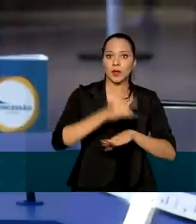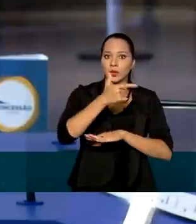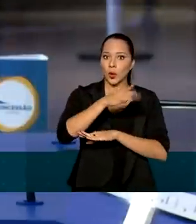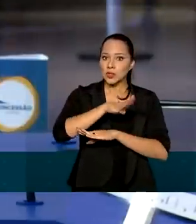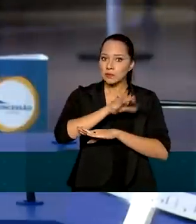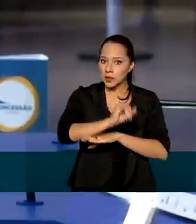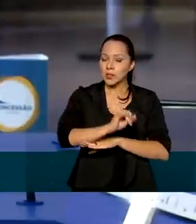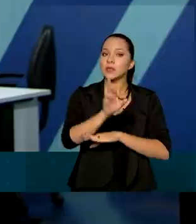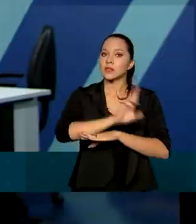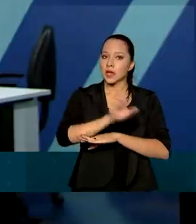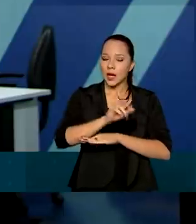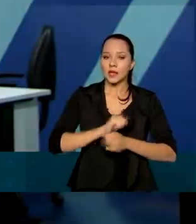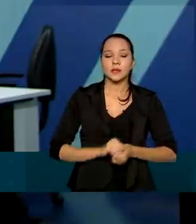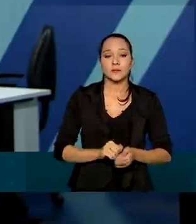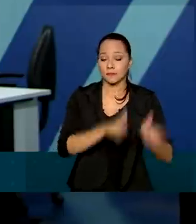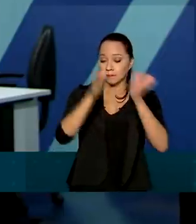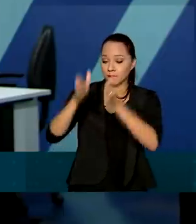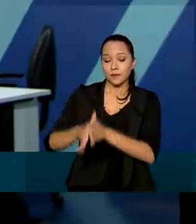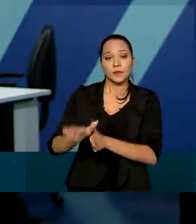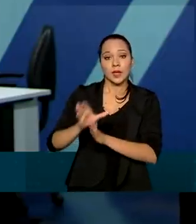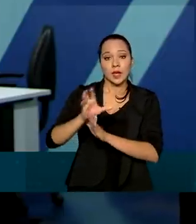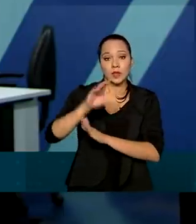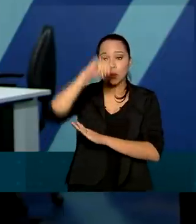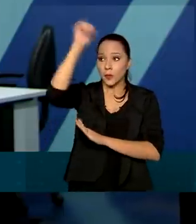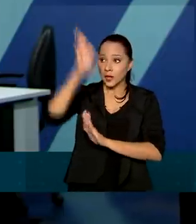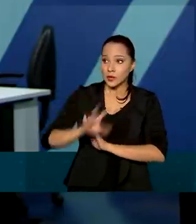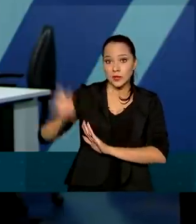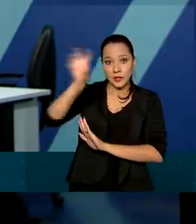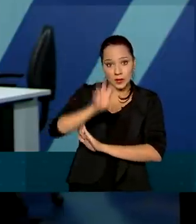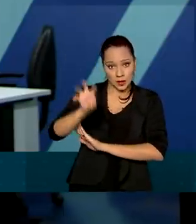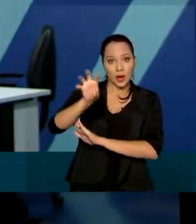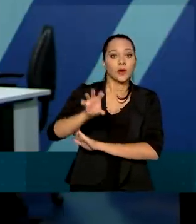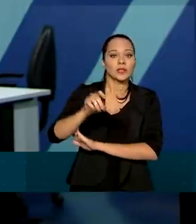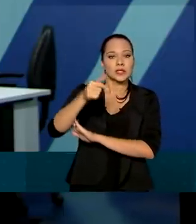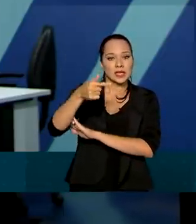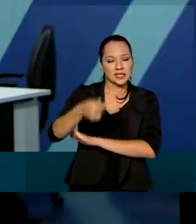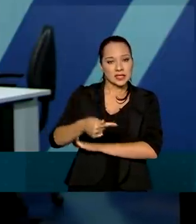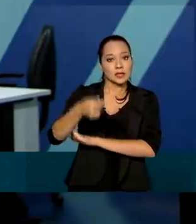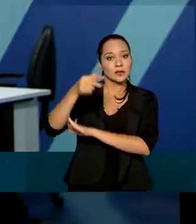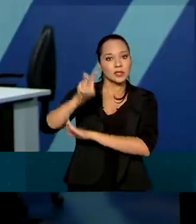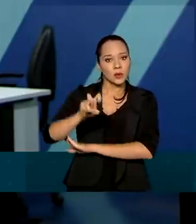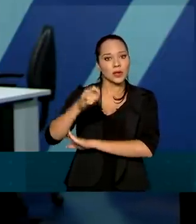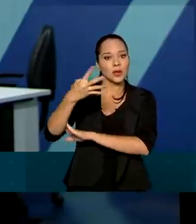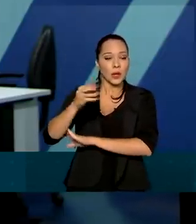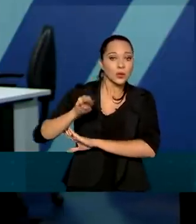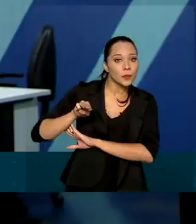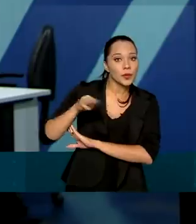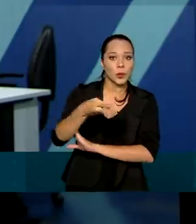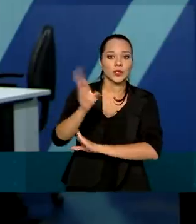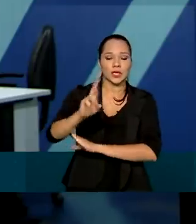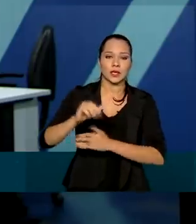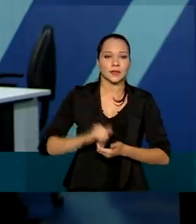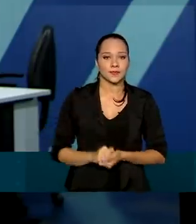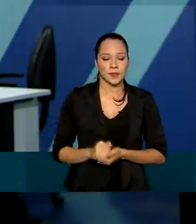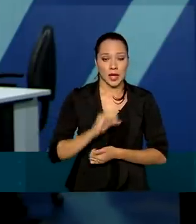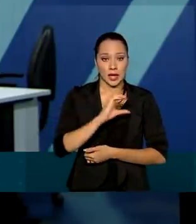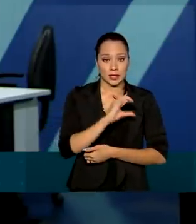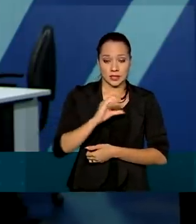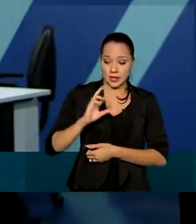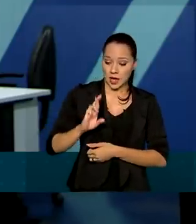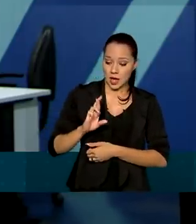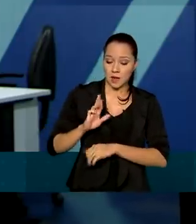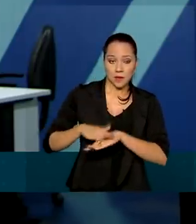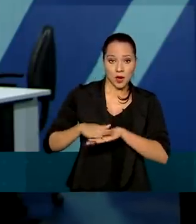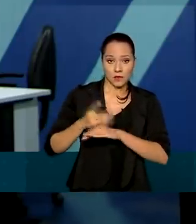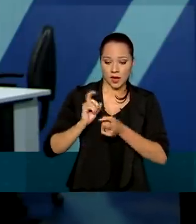bilhões e o Bloco Central no valor de R 754 milhões. A CCR passa a administrar os